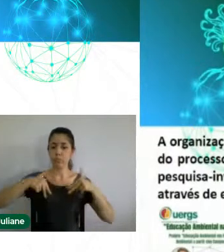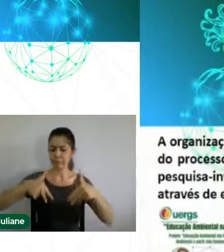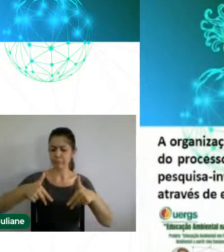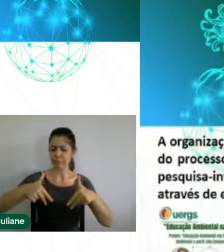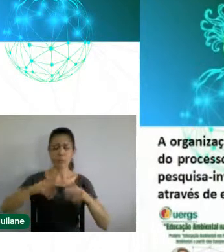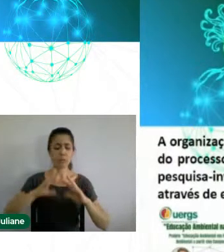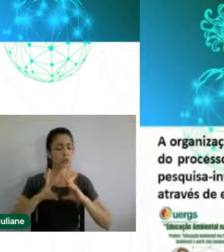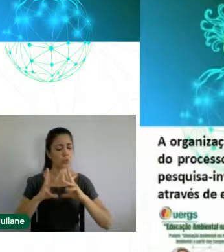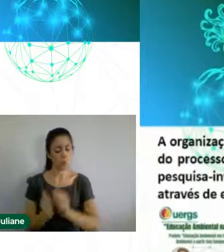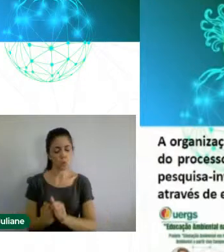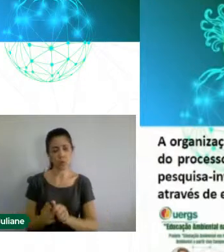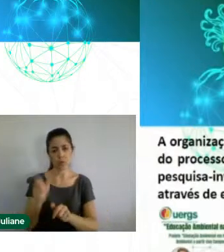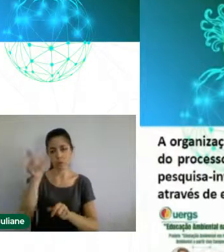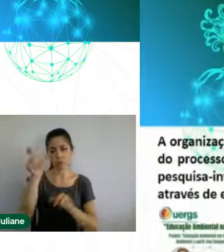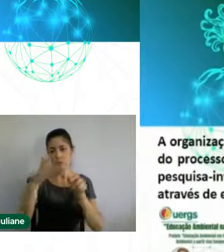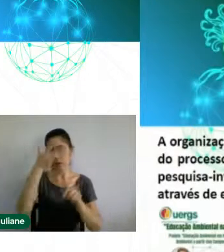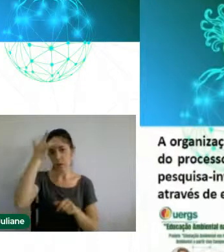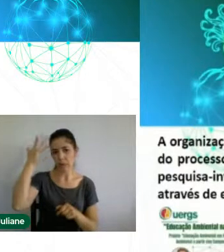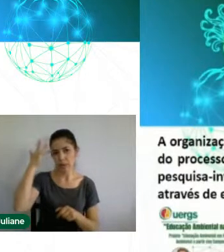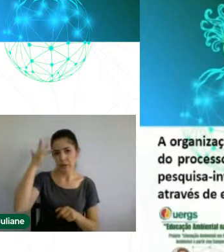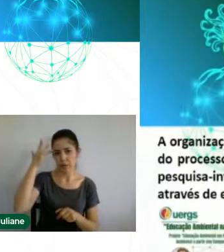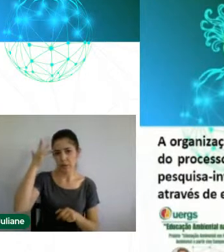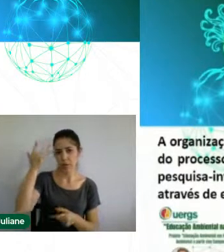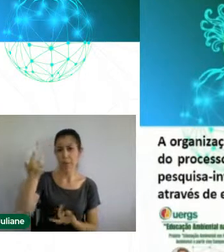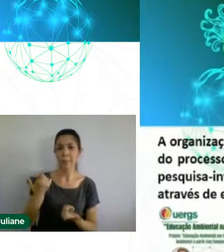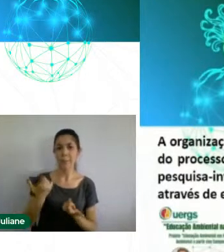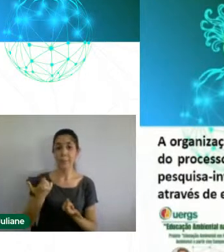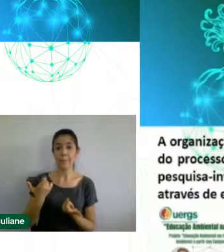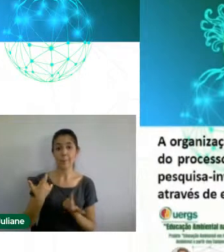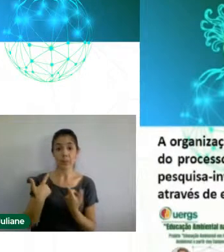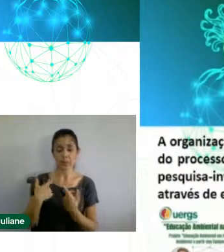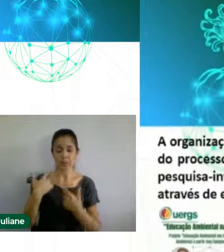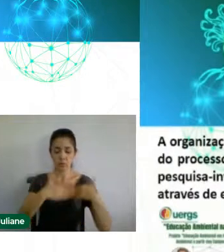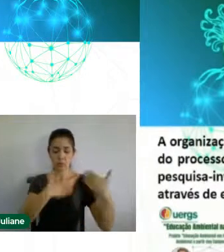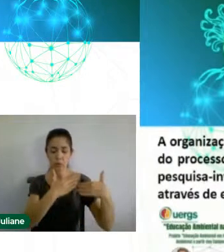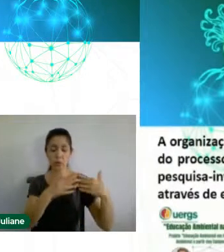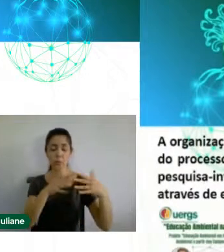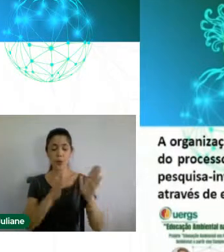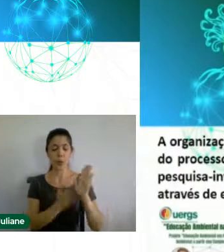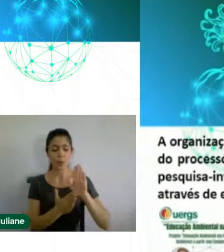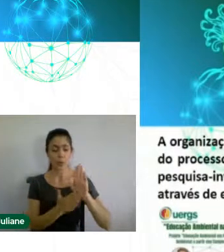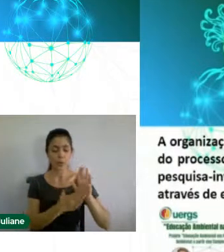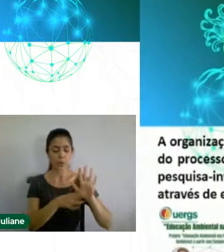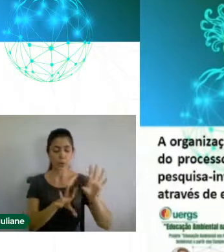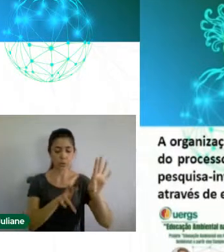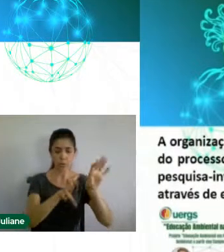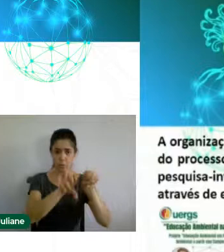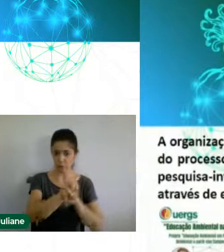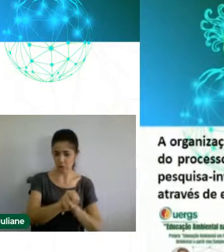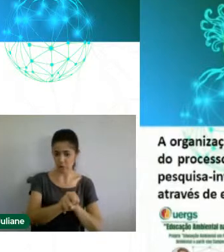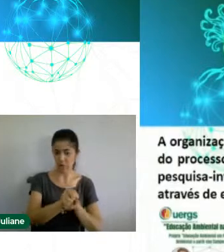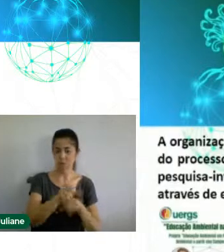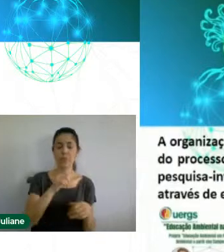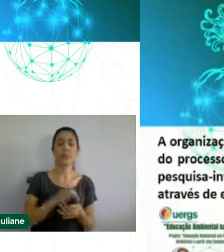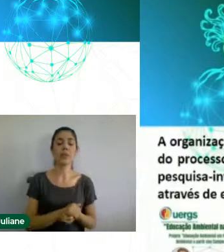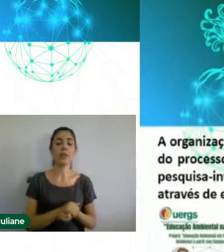implementação de uma proposta formativa desenvolvida através de encontros periódicos do grupo gestor,